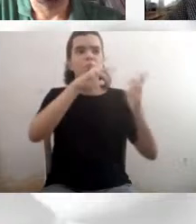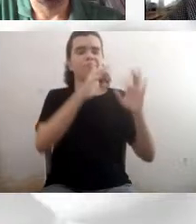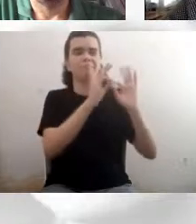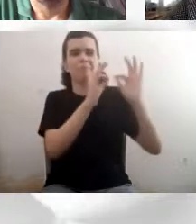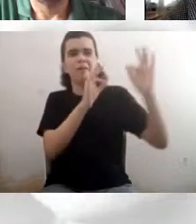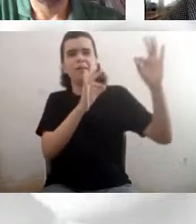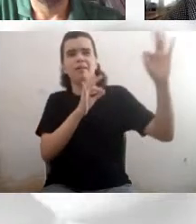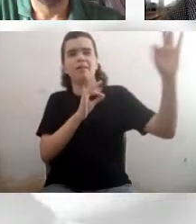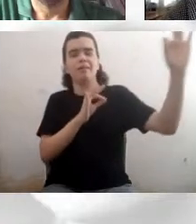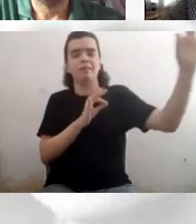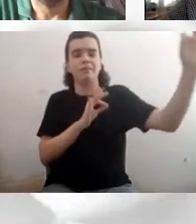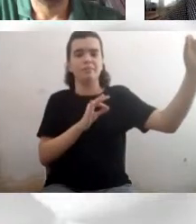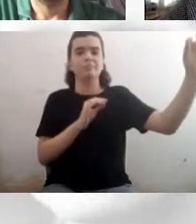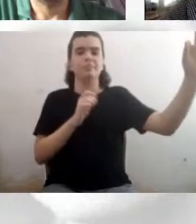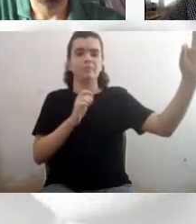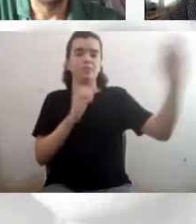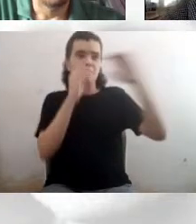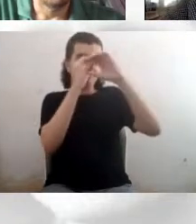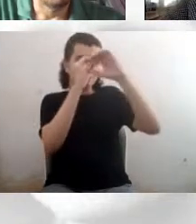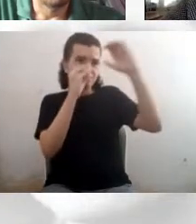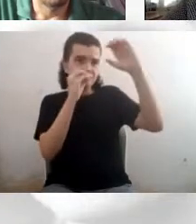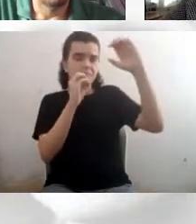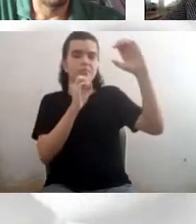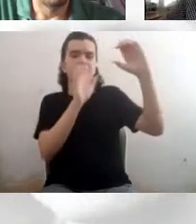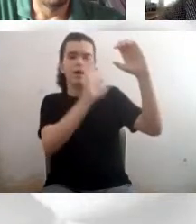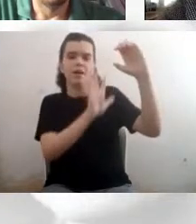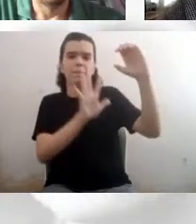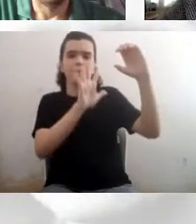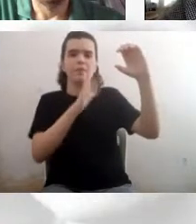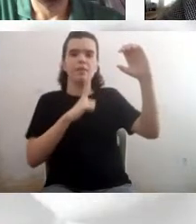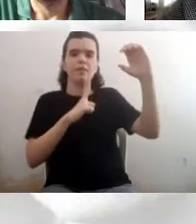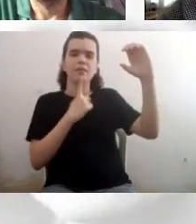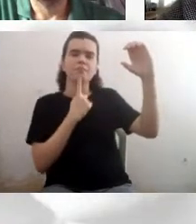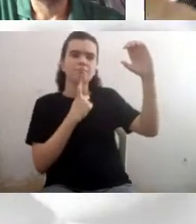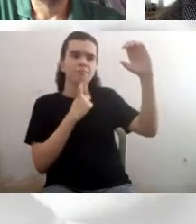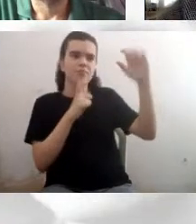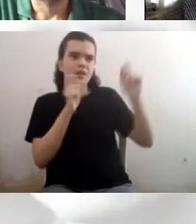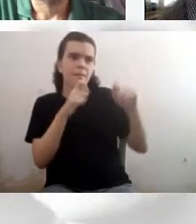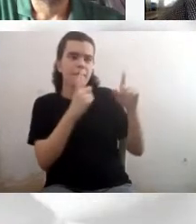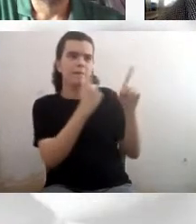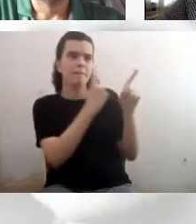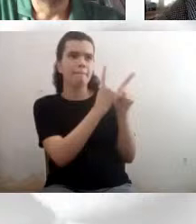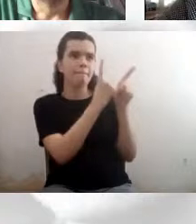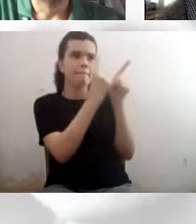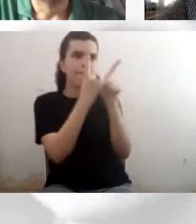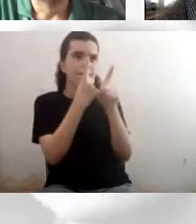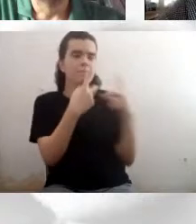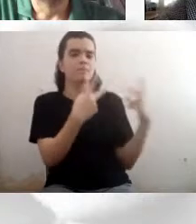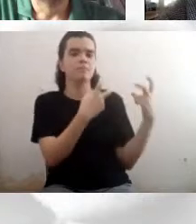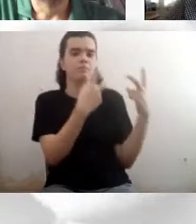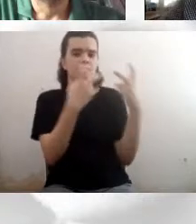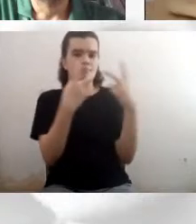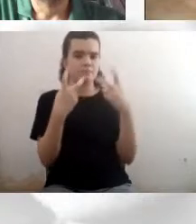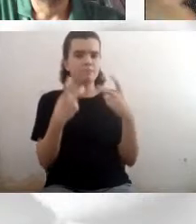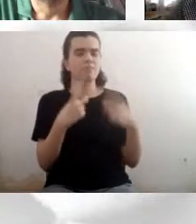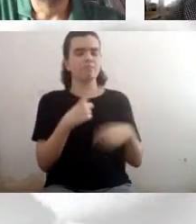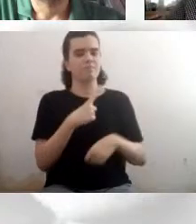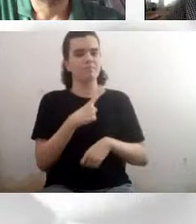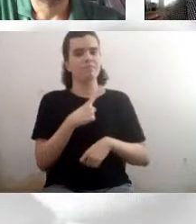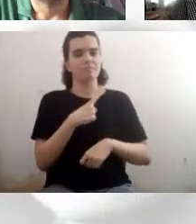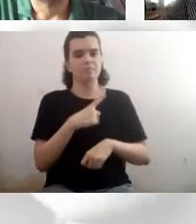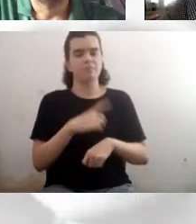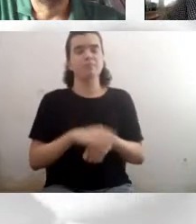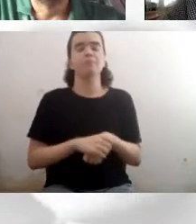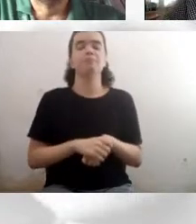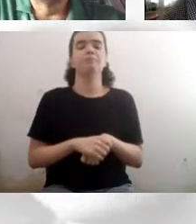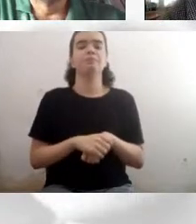fica, com dois fatores diferentes, um é a absorção da luz pela poeira, outra é por head shift,